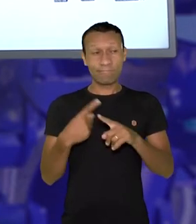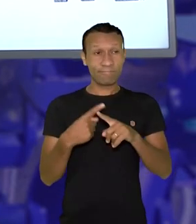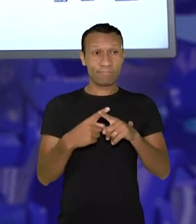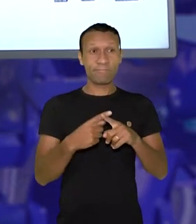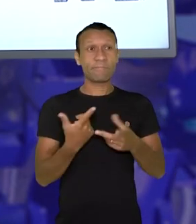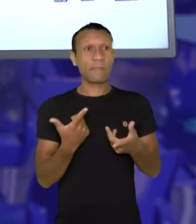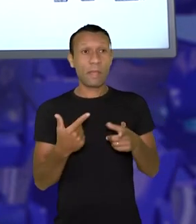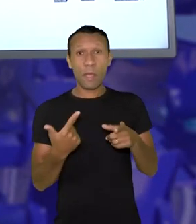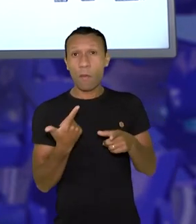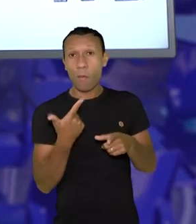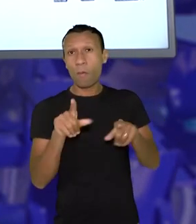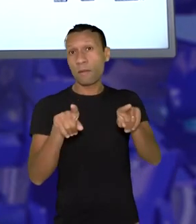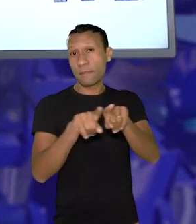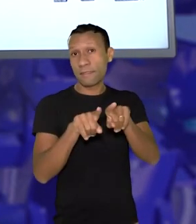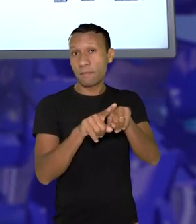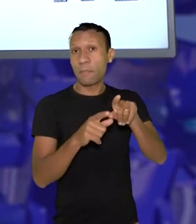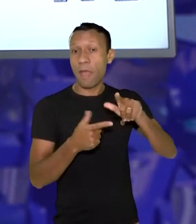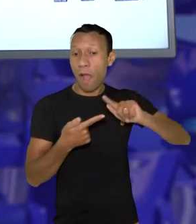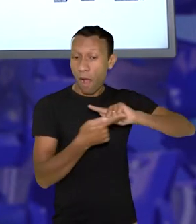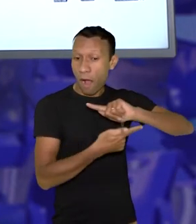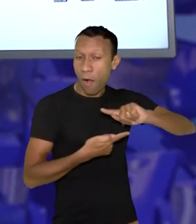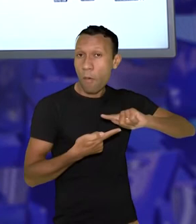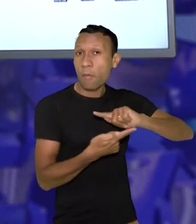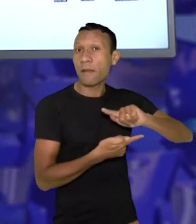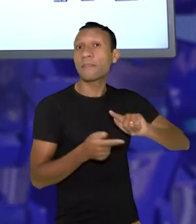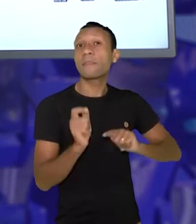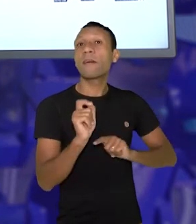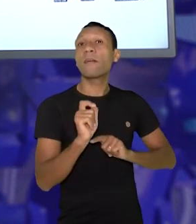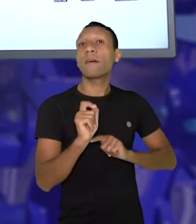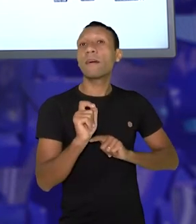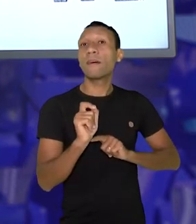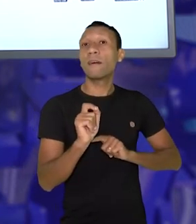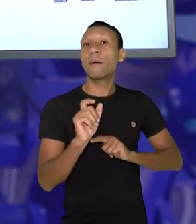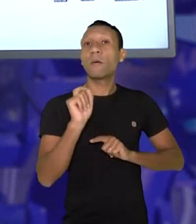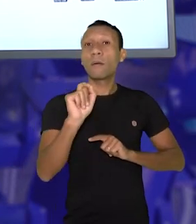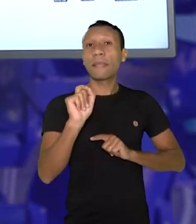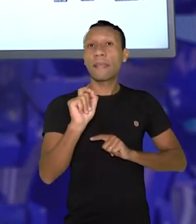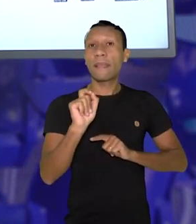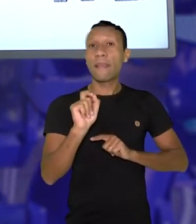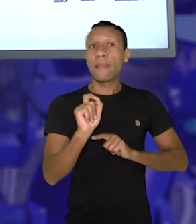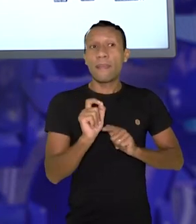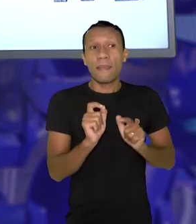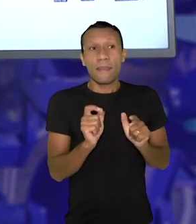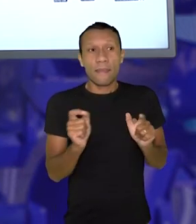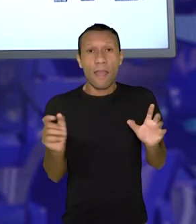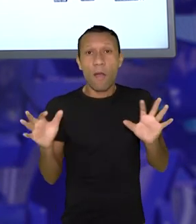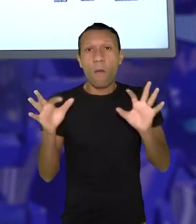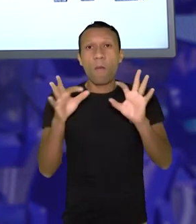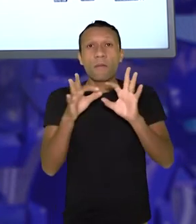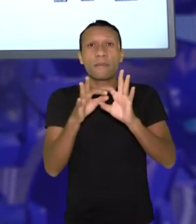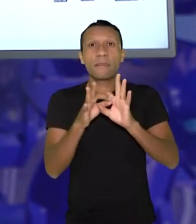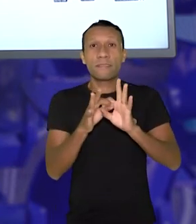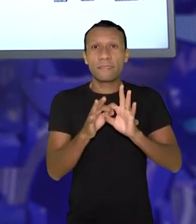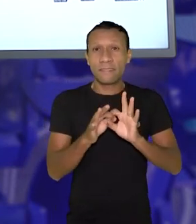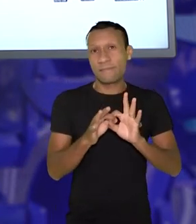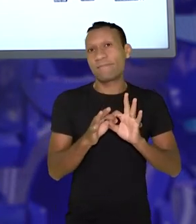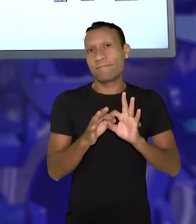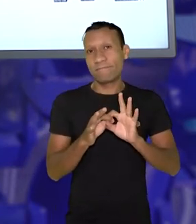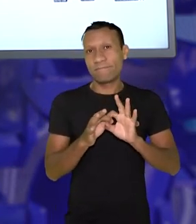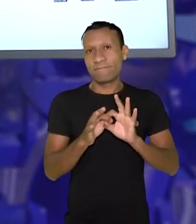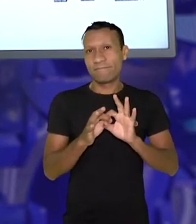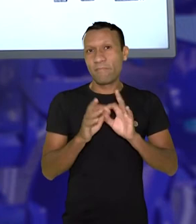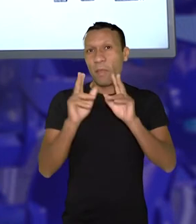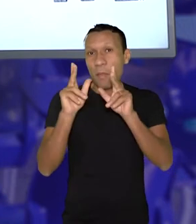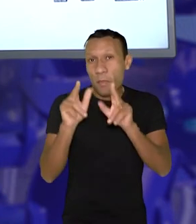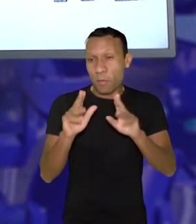mundialização, né? Se a globalização é difusão de cultura, por muitas vezes, quer homogenizar toda essa cultura. Como se